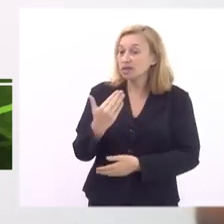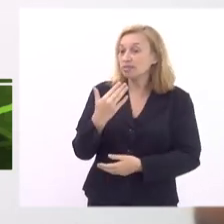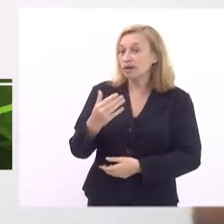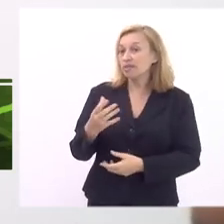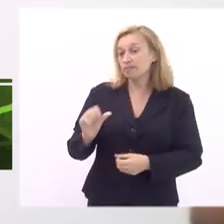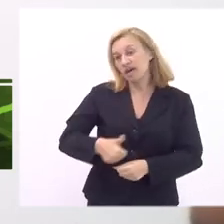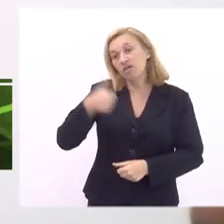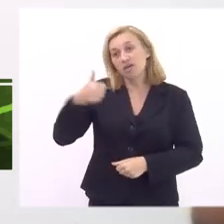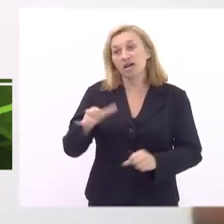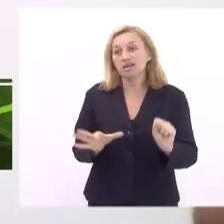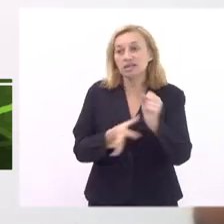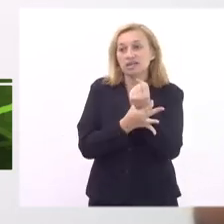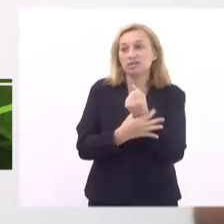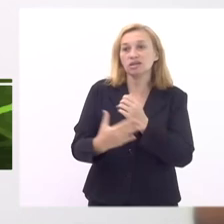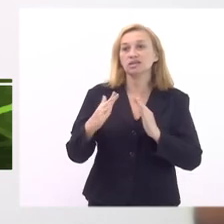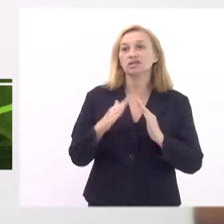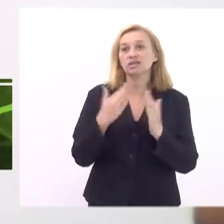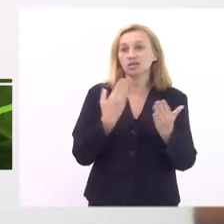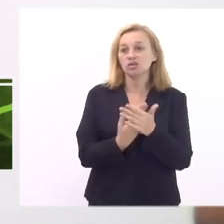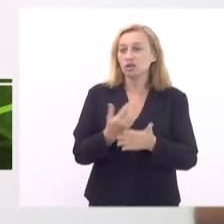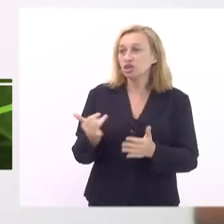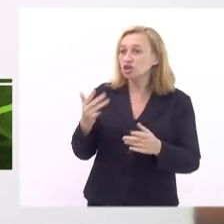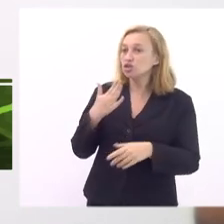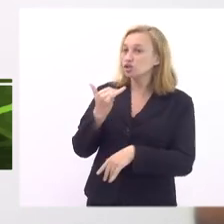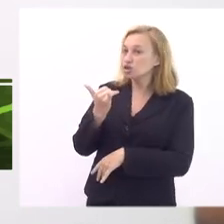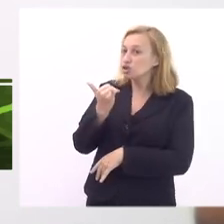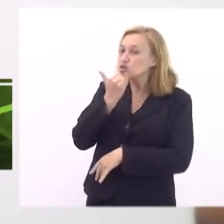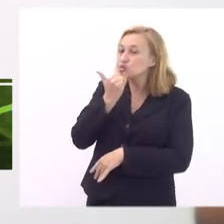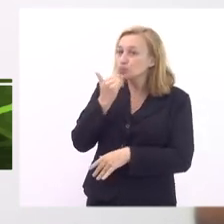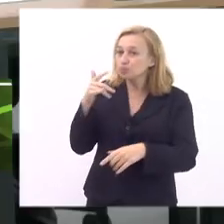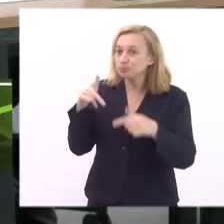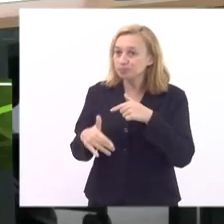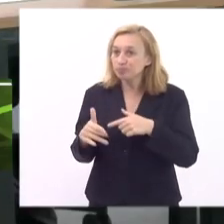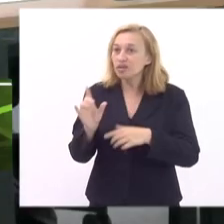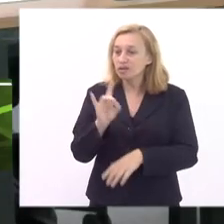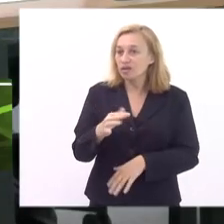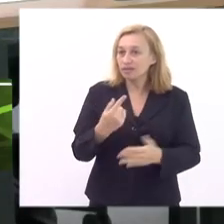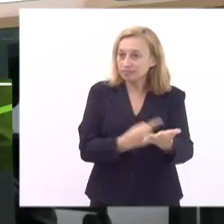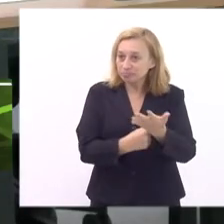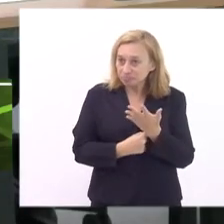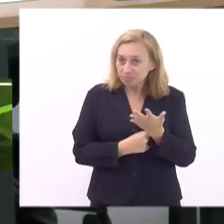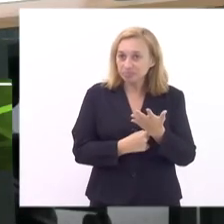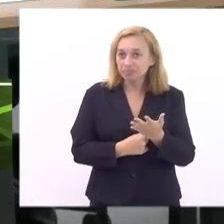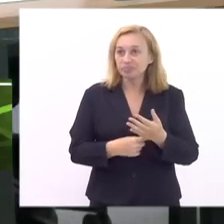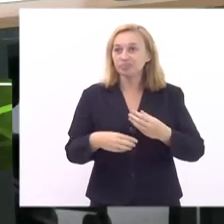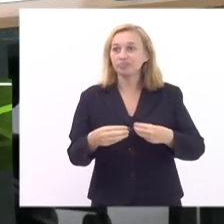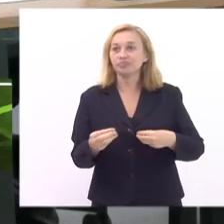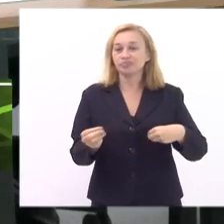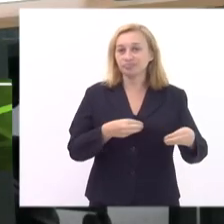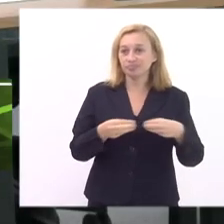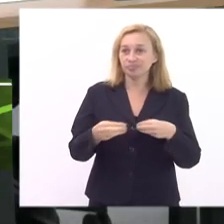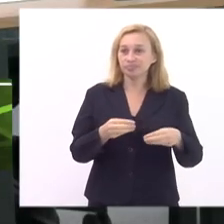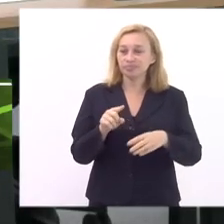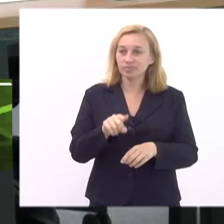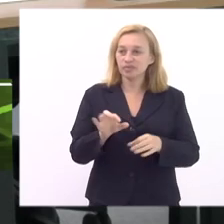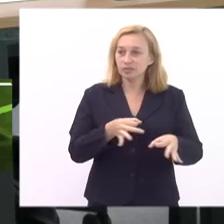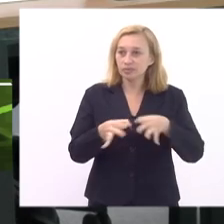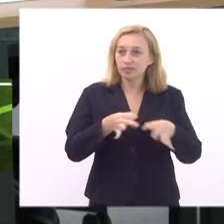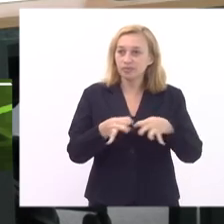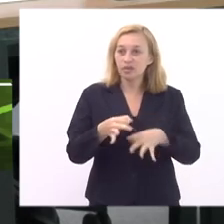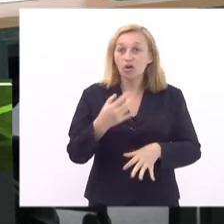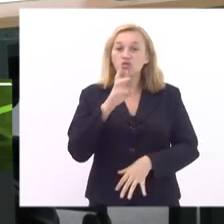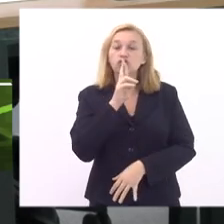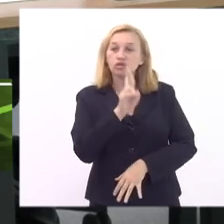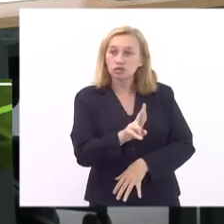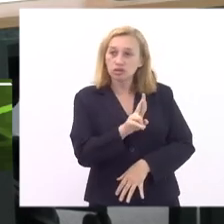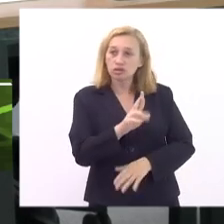mas peço desculpa aí por atrapalhar novamente não atrapalha não só contribui mas a gente tem uma dinâmica que a gente tem que organizar então Ramon eu vou te